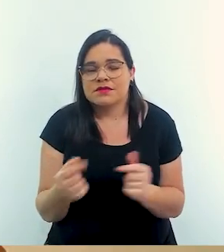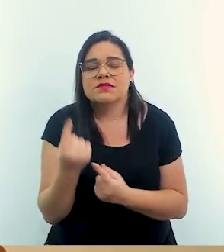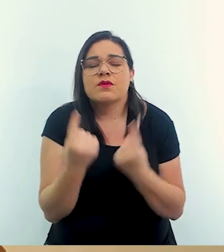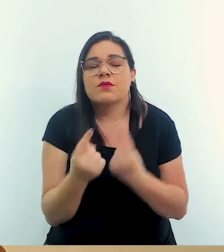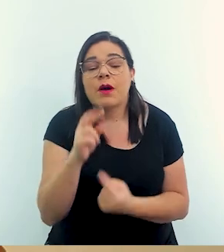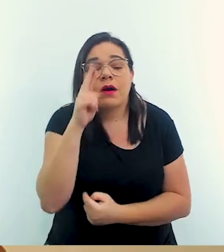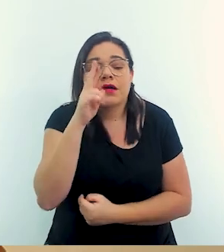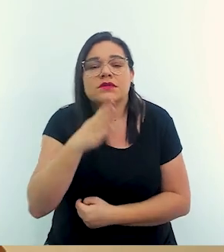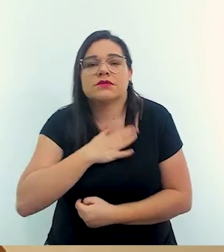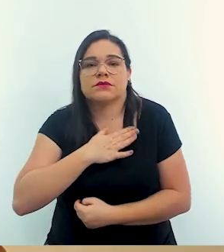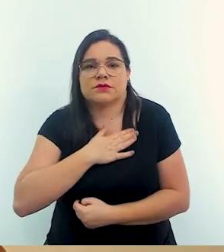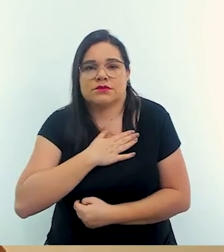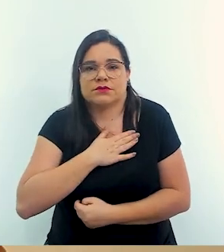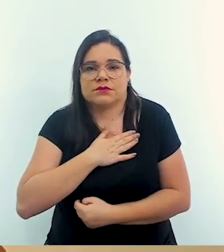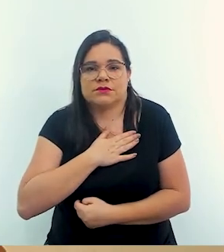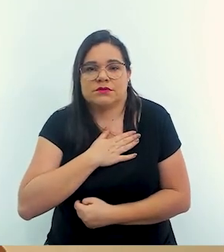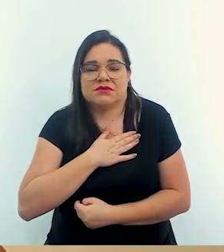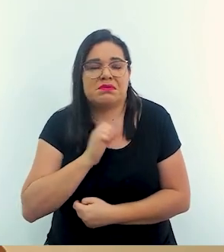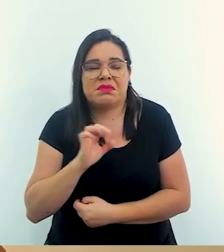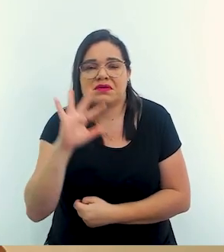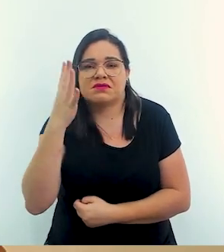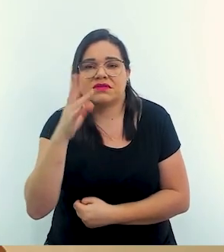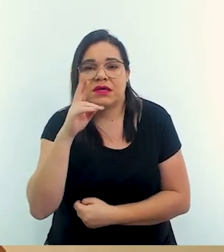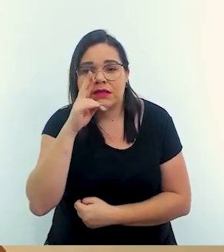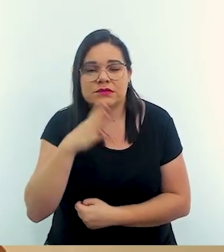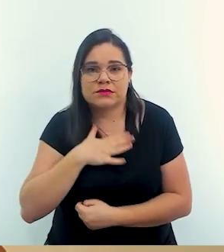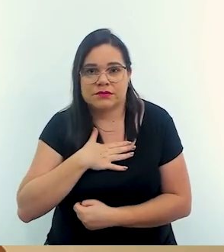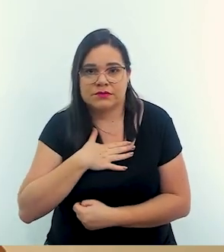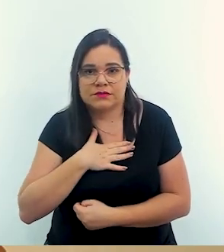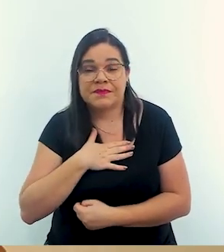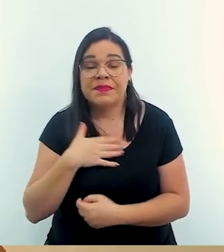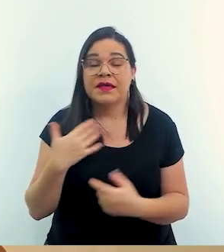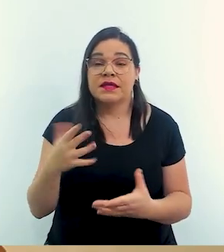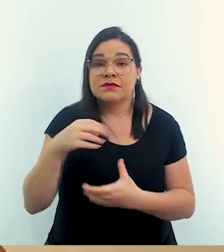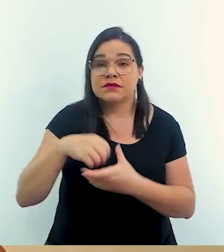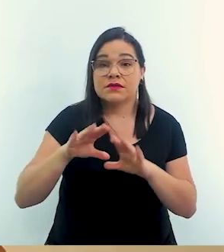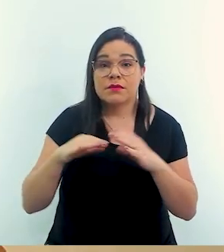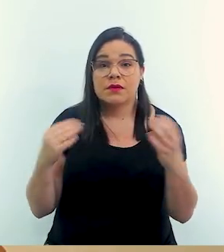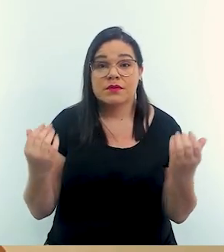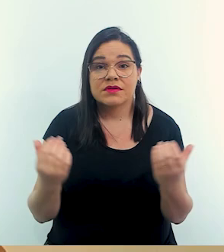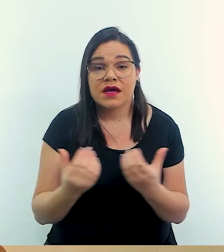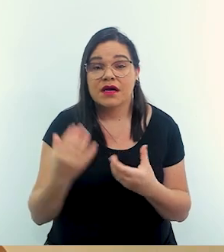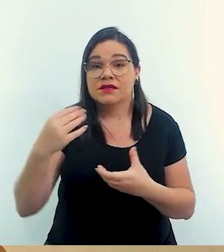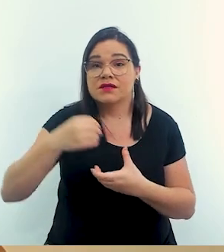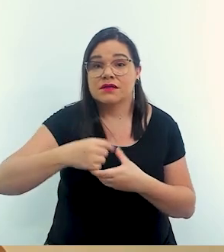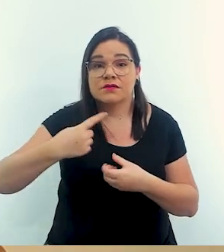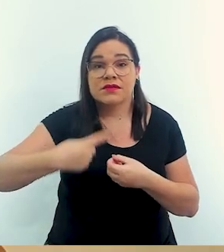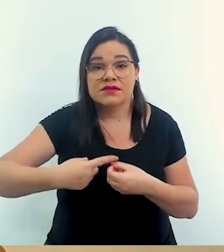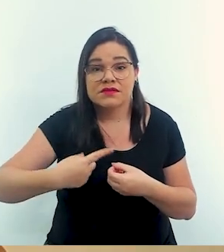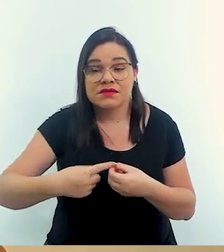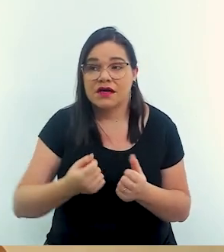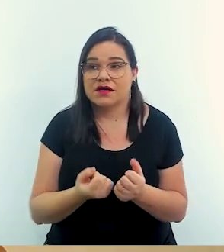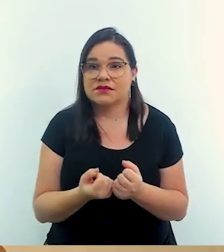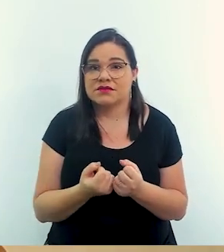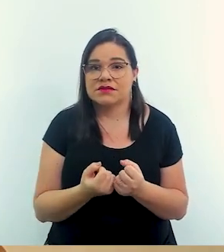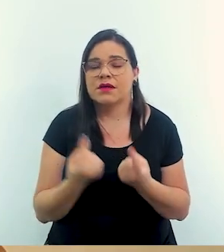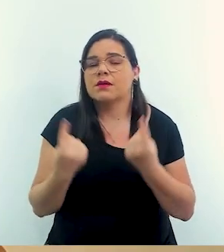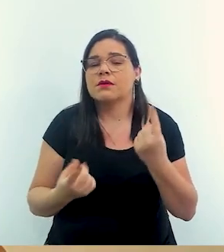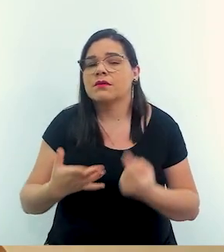o risco que a gente pode sofrer então dentro de uma comunidade de uma cidade